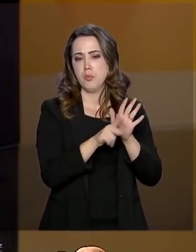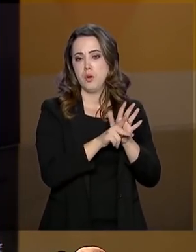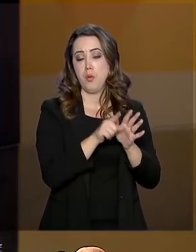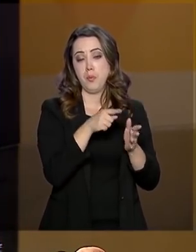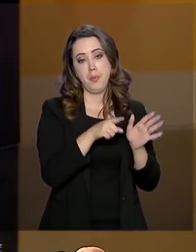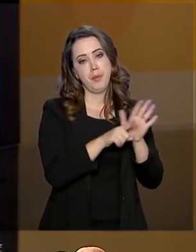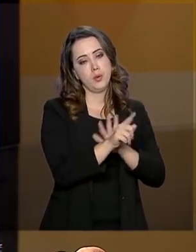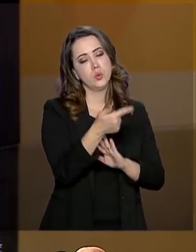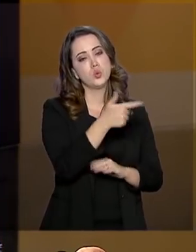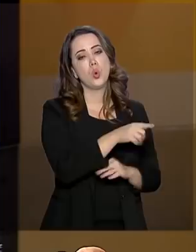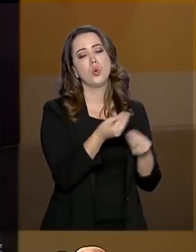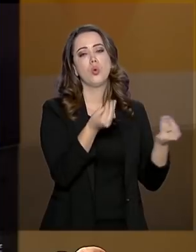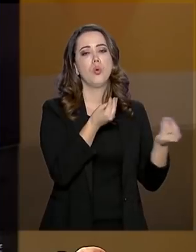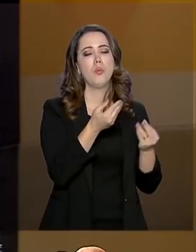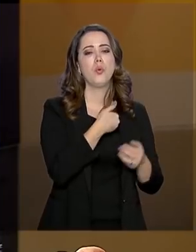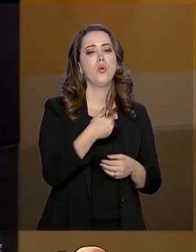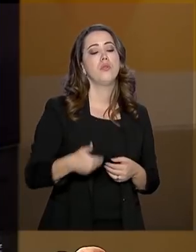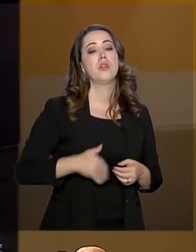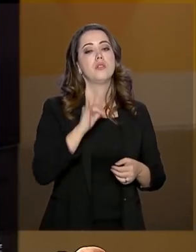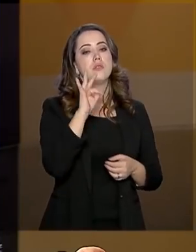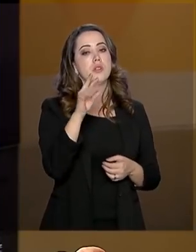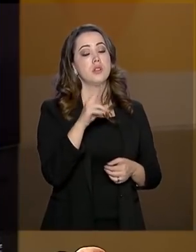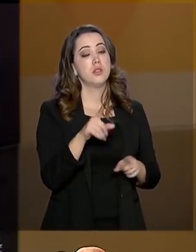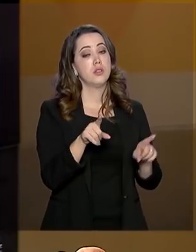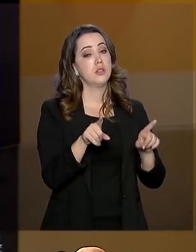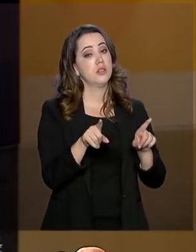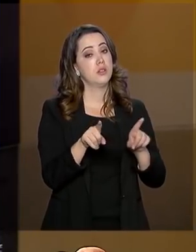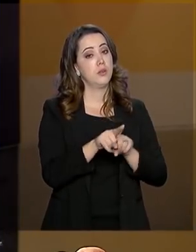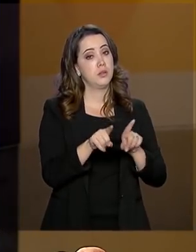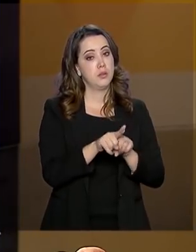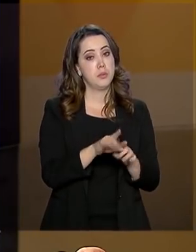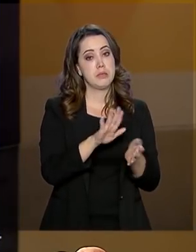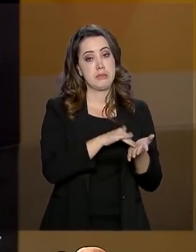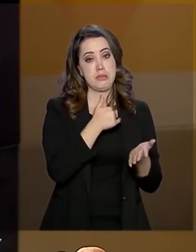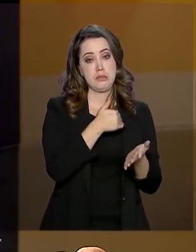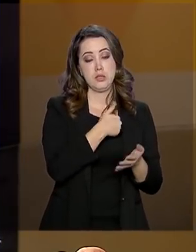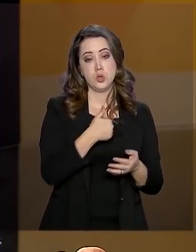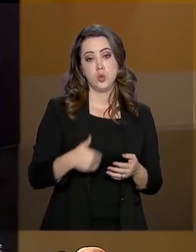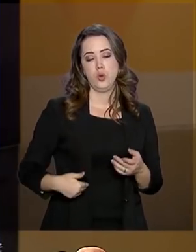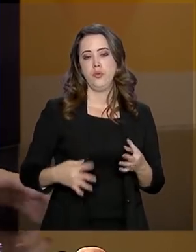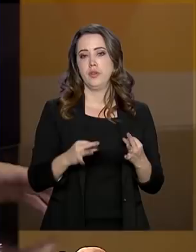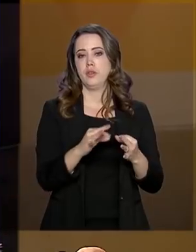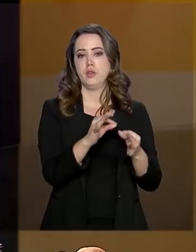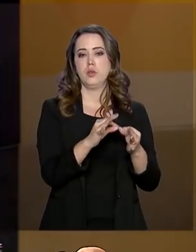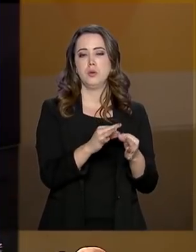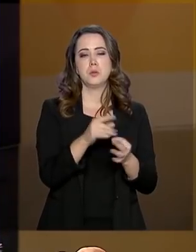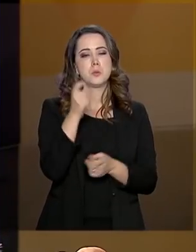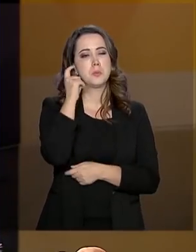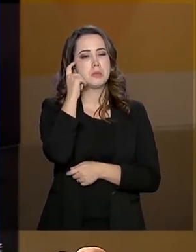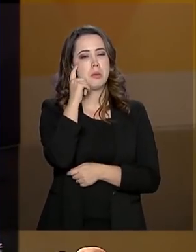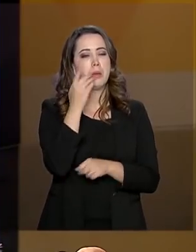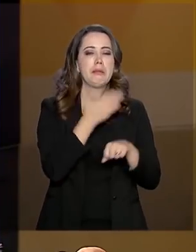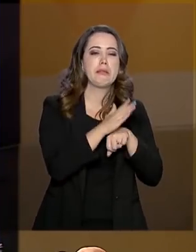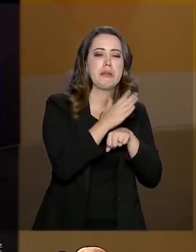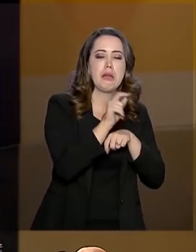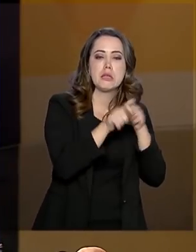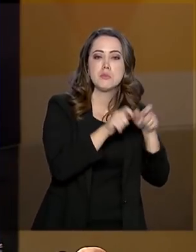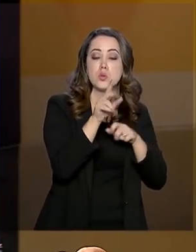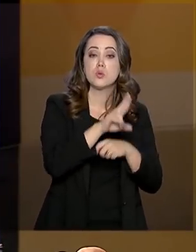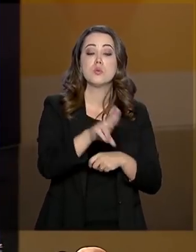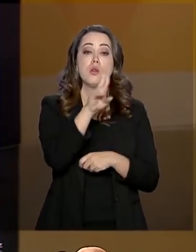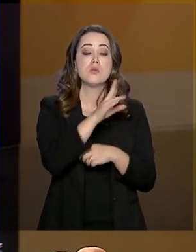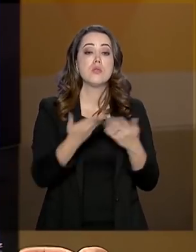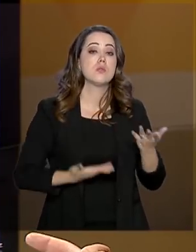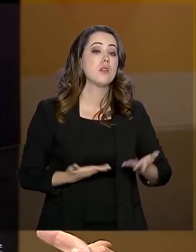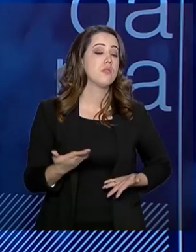Perguntando de uma outra forma, o governo federal e a Secretaria de Governo Digital também pensam na capacitação das pessoas para utilizar